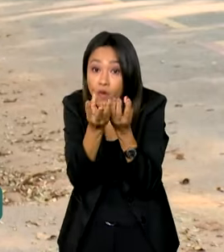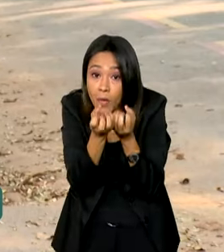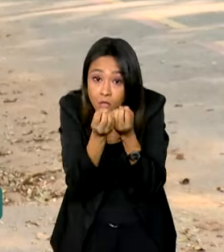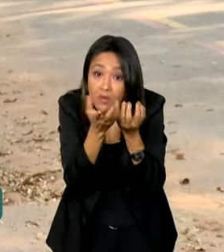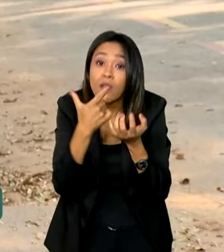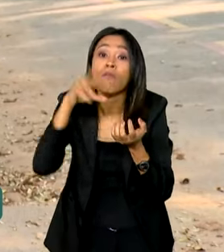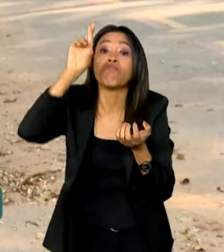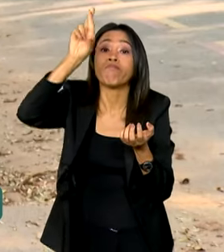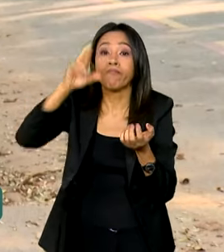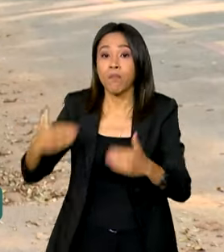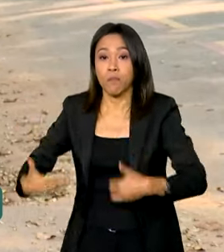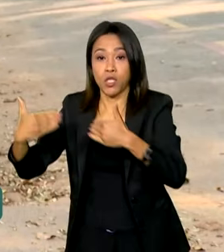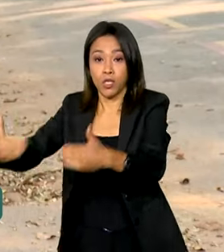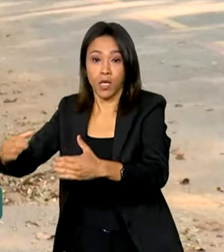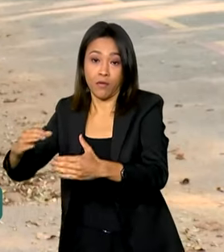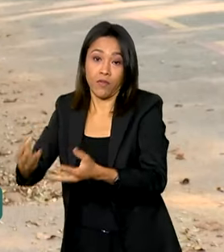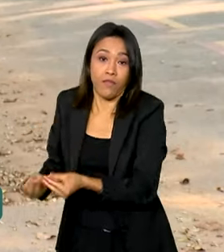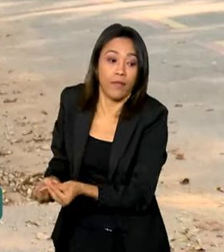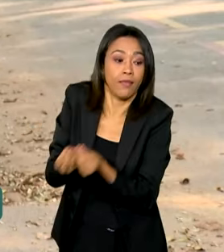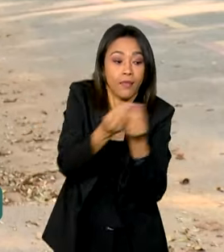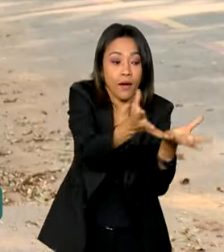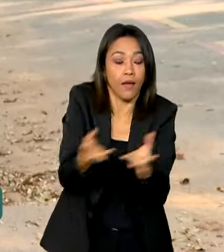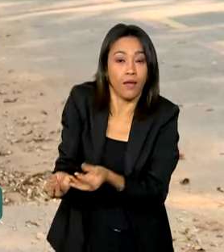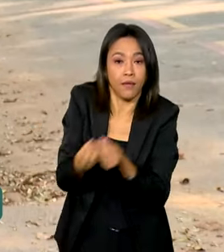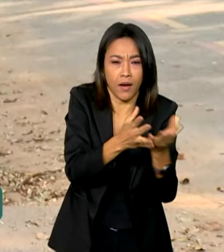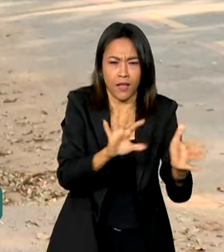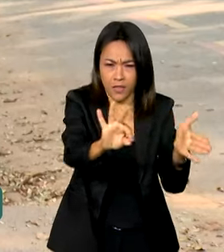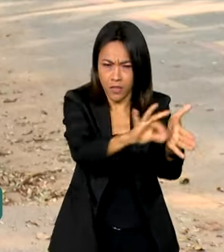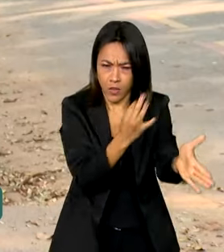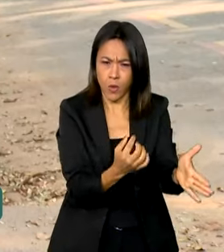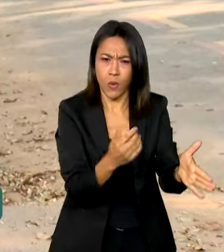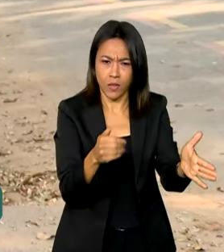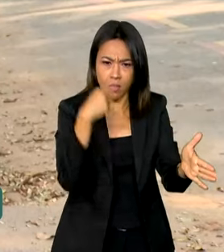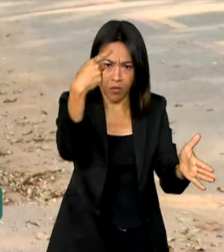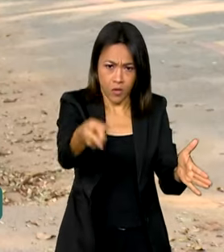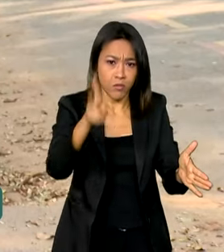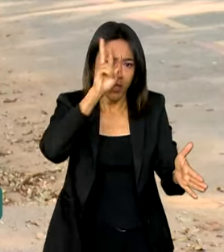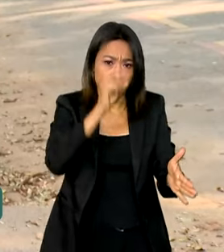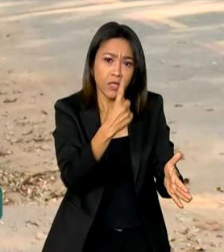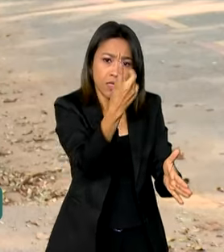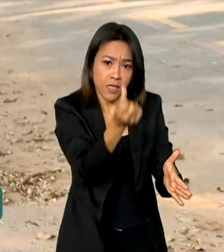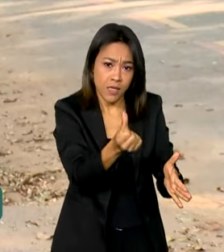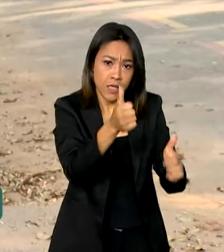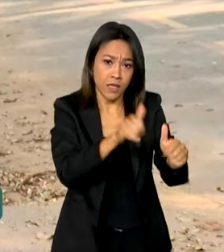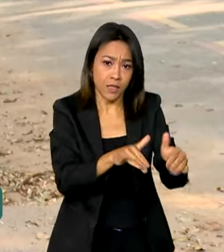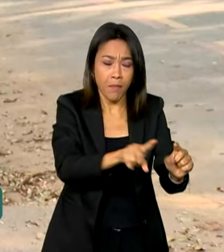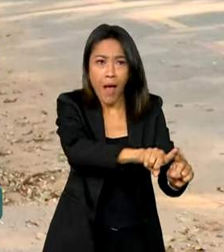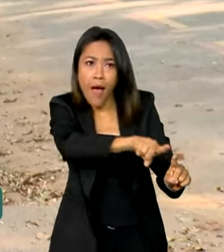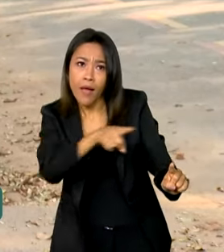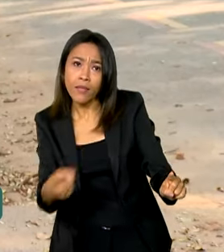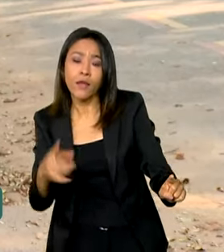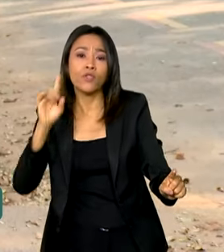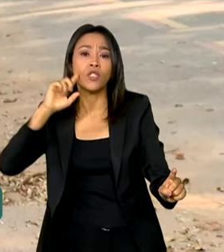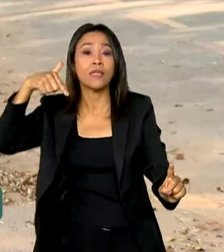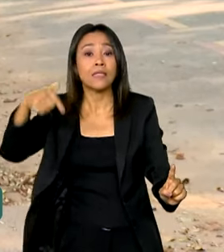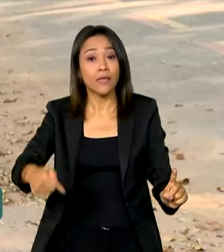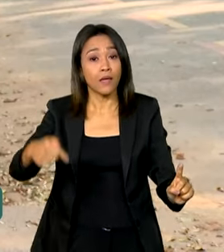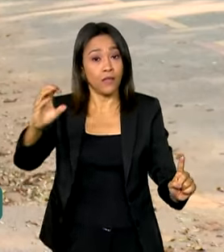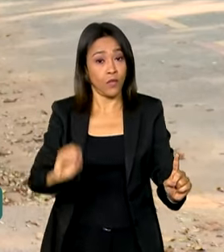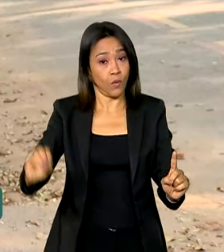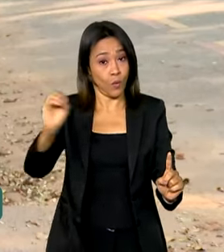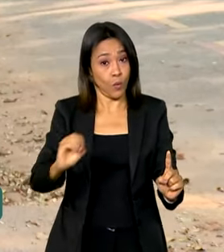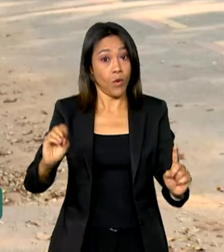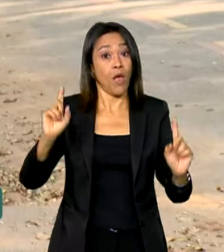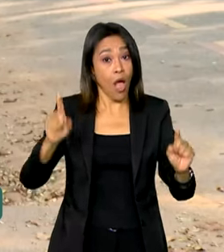As inscrições vão do dia 16 de setembro, próxima segunda-feira, até o dia 7 de outubro, e devem ser